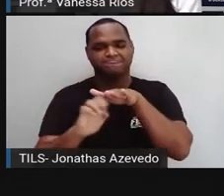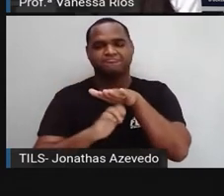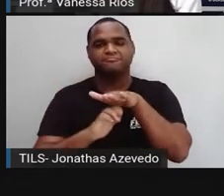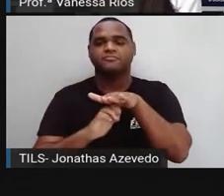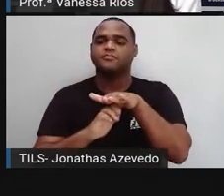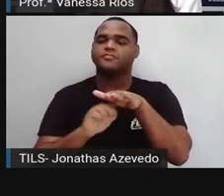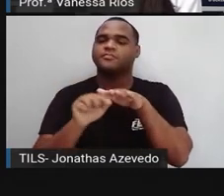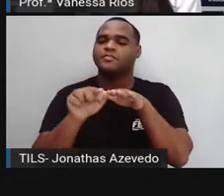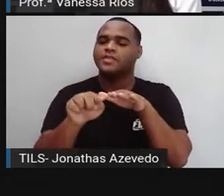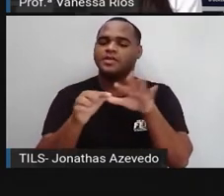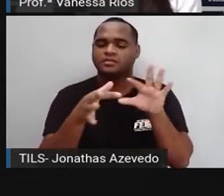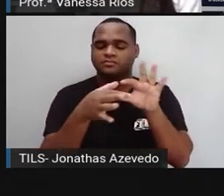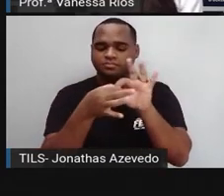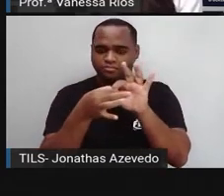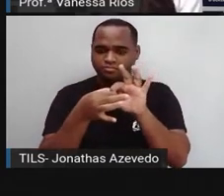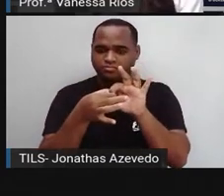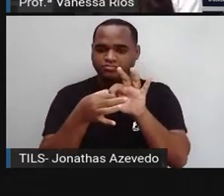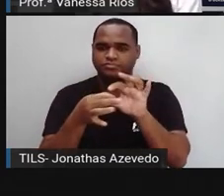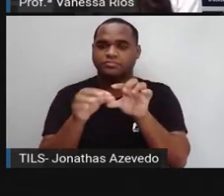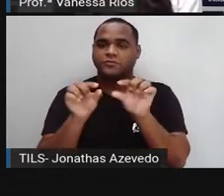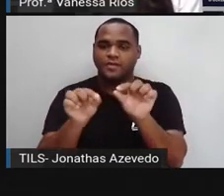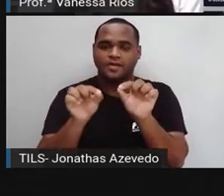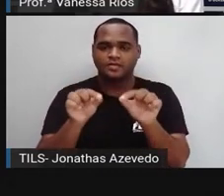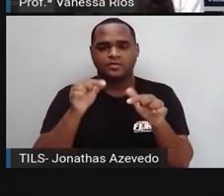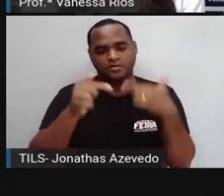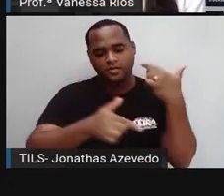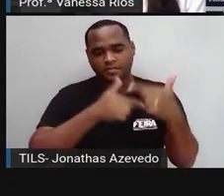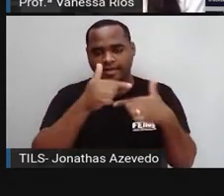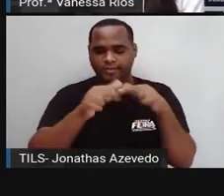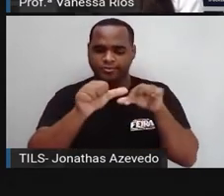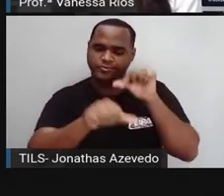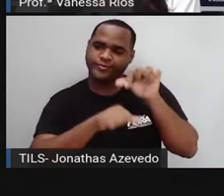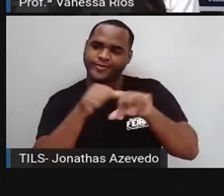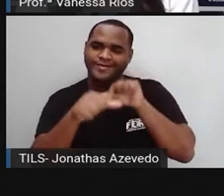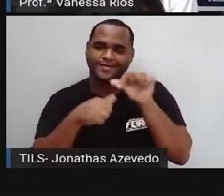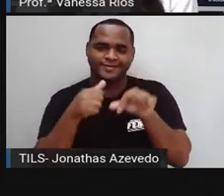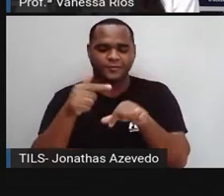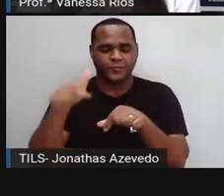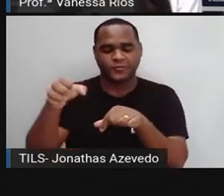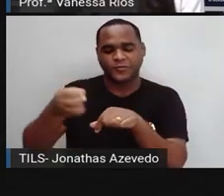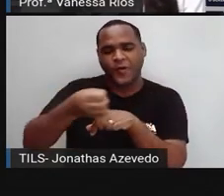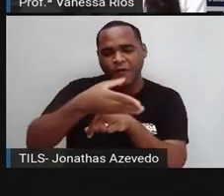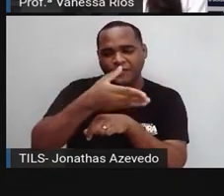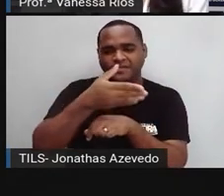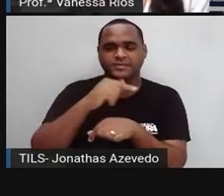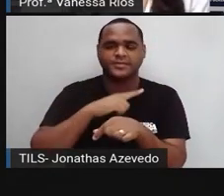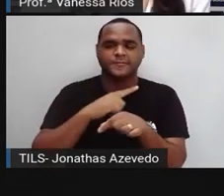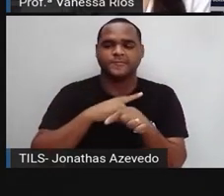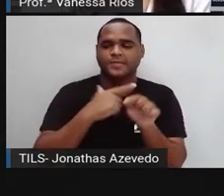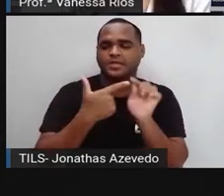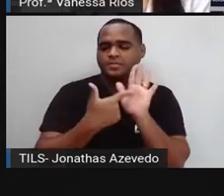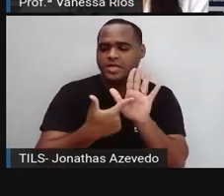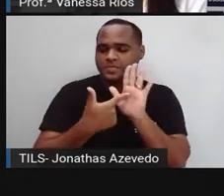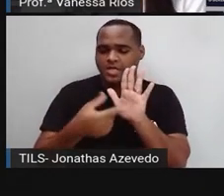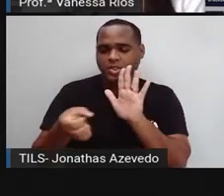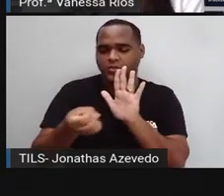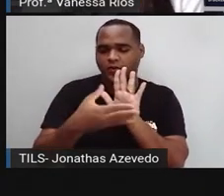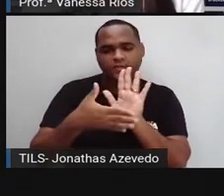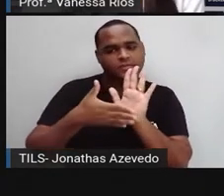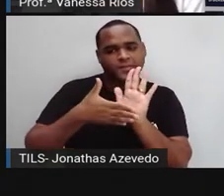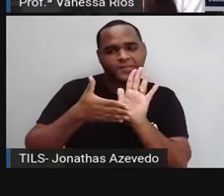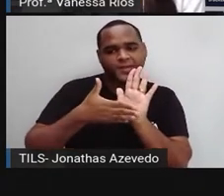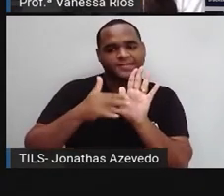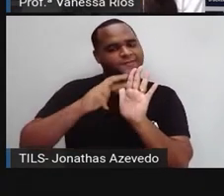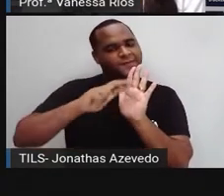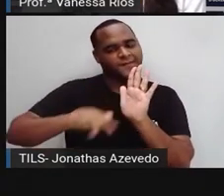está ligada a atividades de mudanças, de renovação, de apresentação de novos produtos